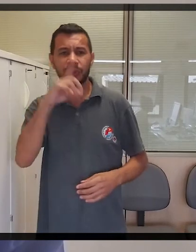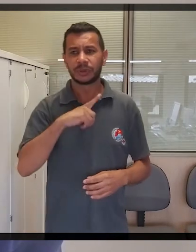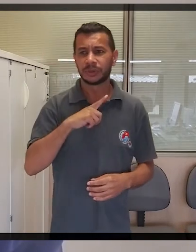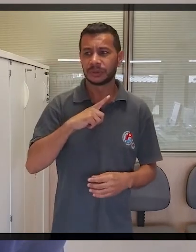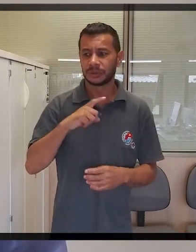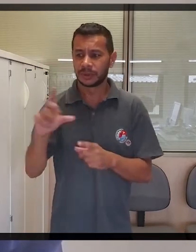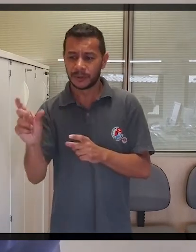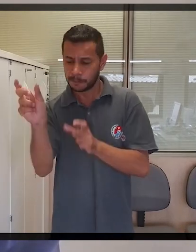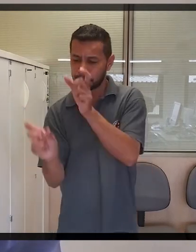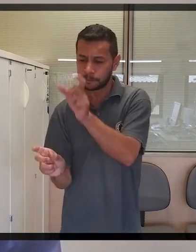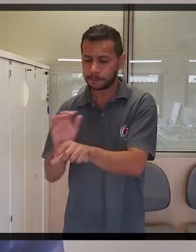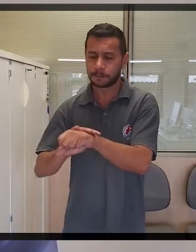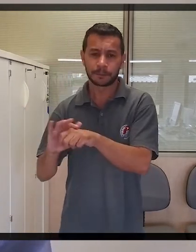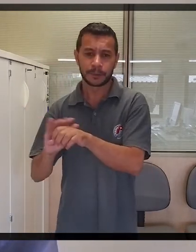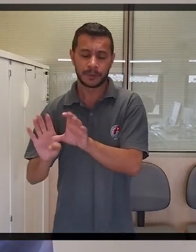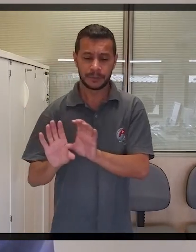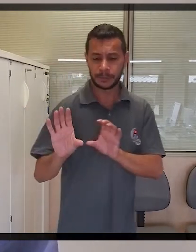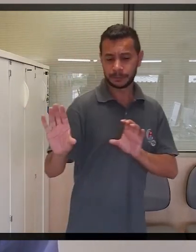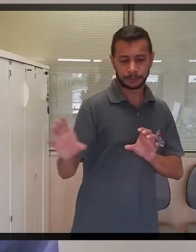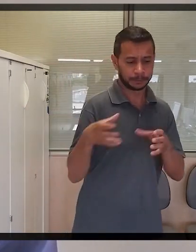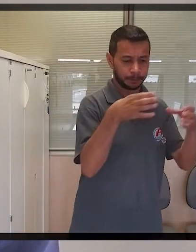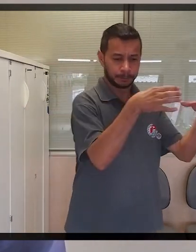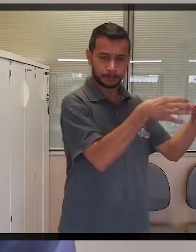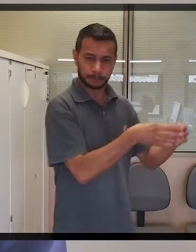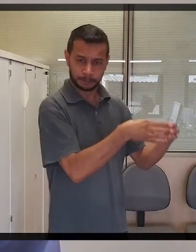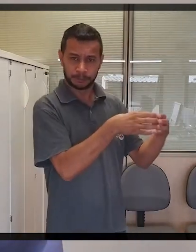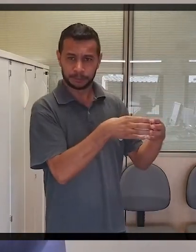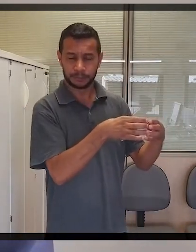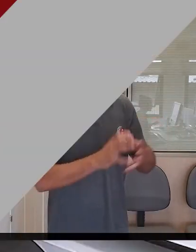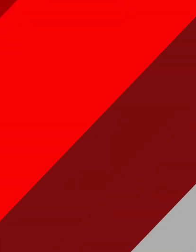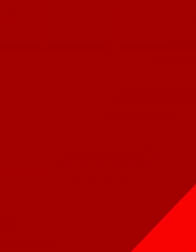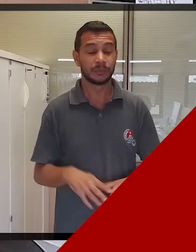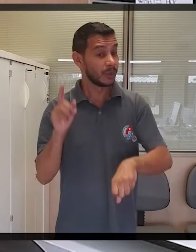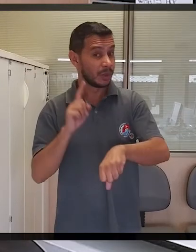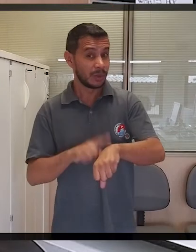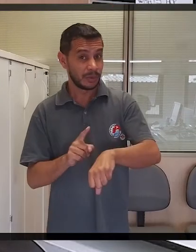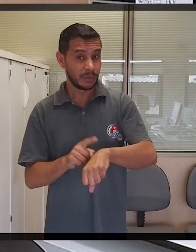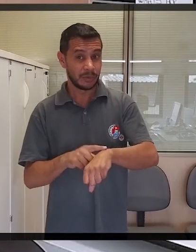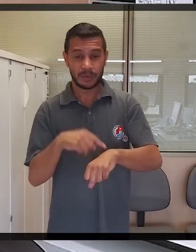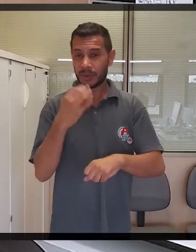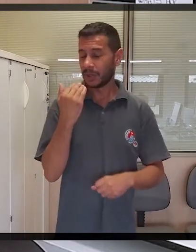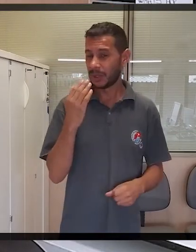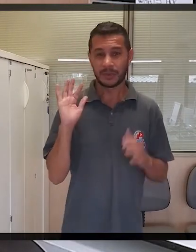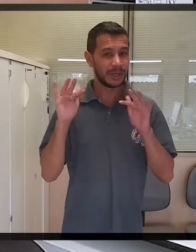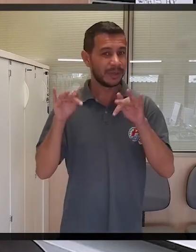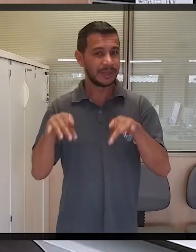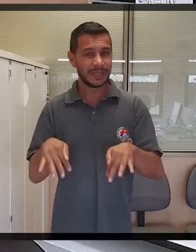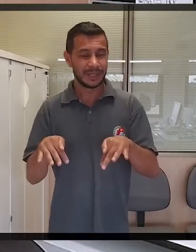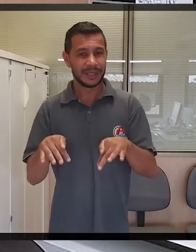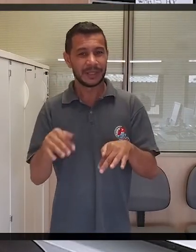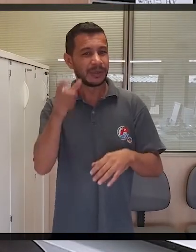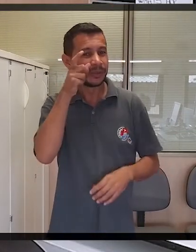automaticamente vão ser notificados e vão ser isolados, para que a doença não se espalhe. E o Hora da Boia termina por aqui.